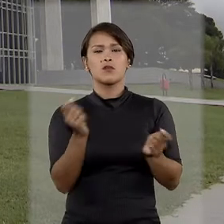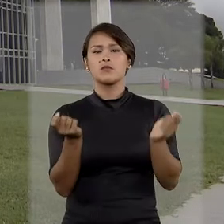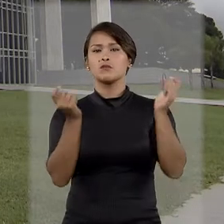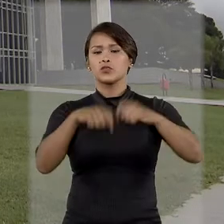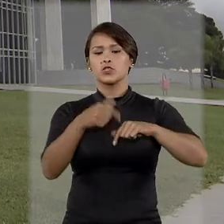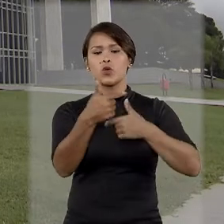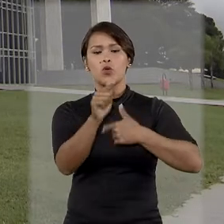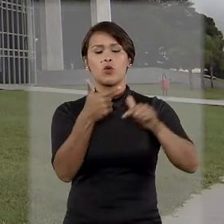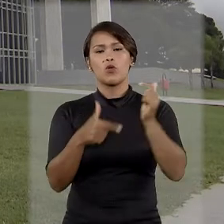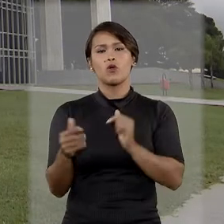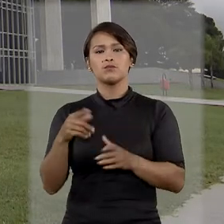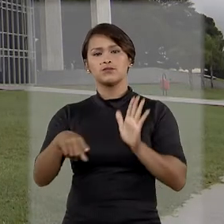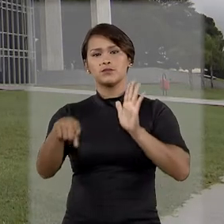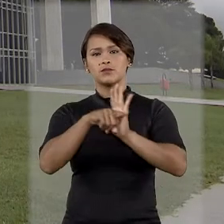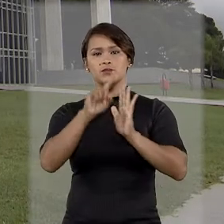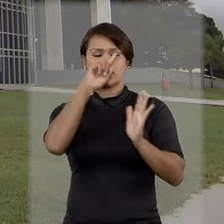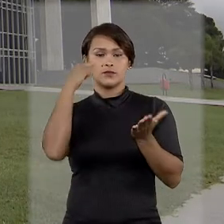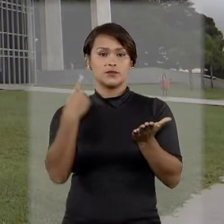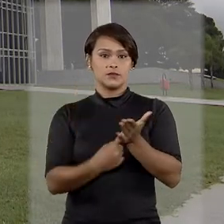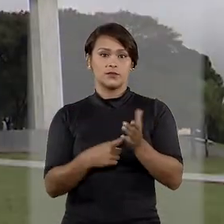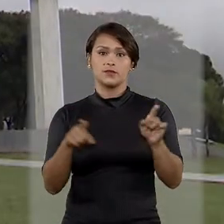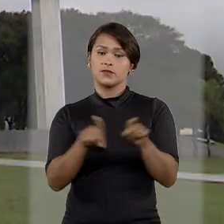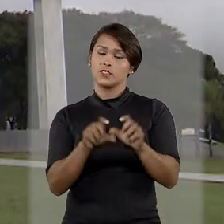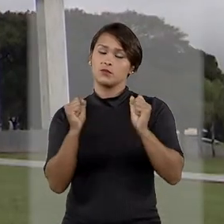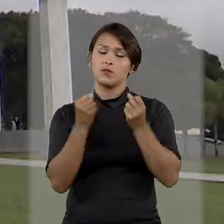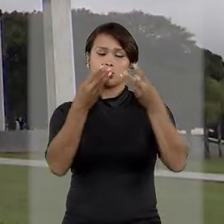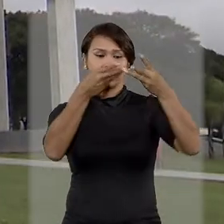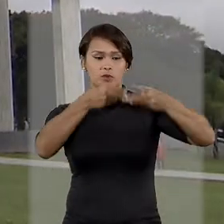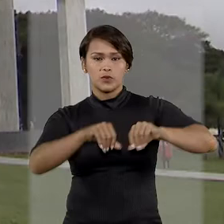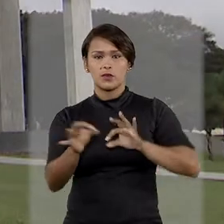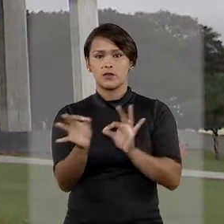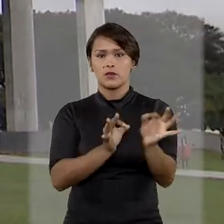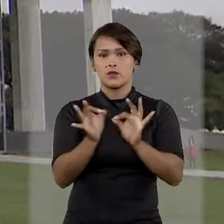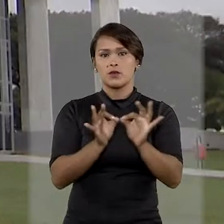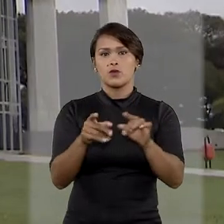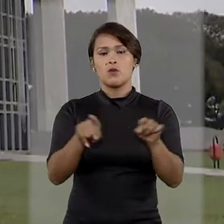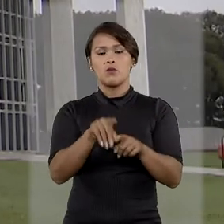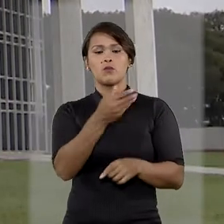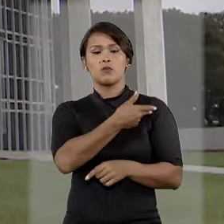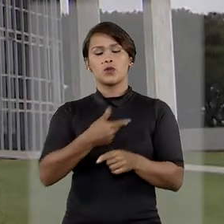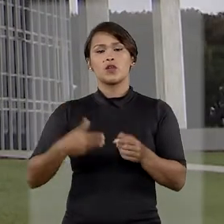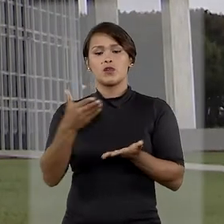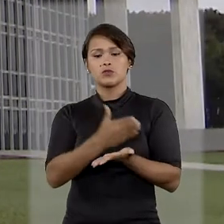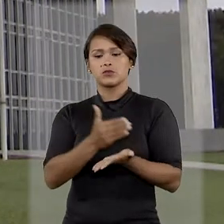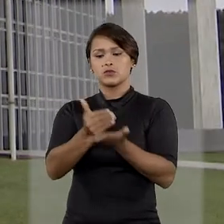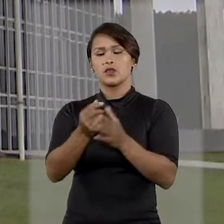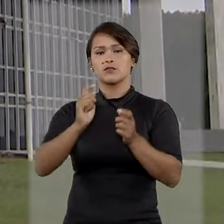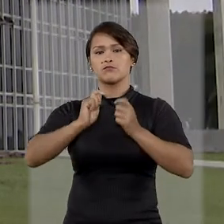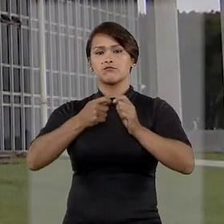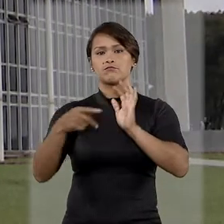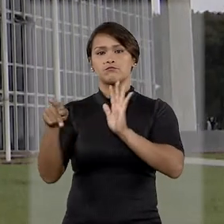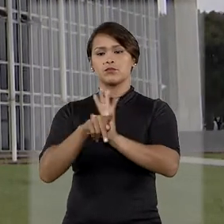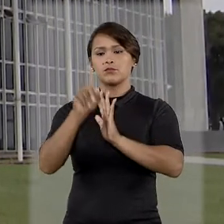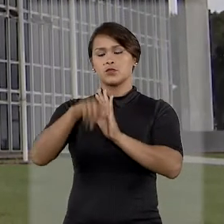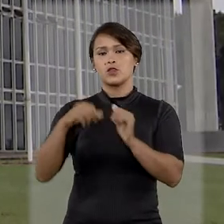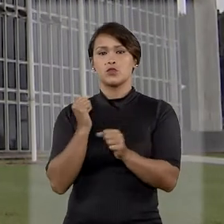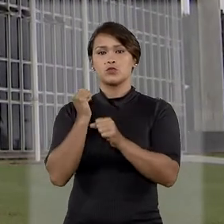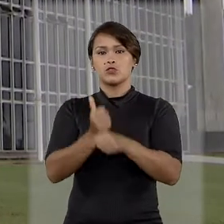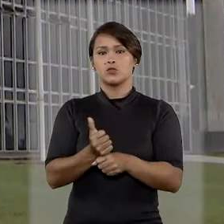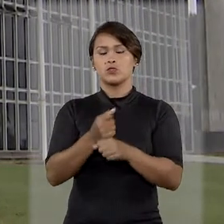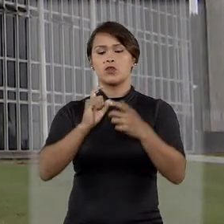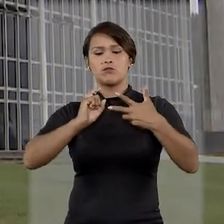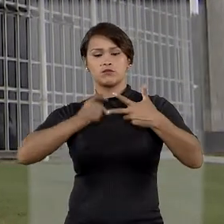considerar outros efeitos negativos da decisão, causa lesão à ordem pública por invadir a esfera administrativa e